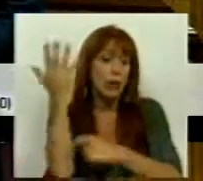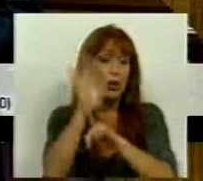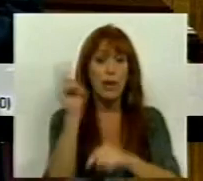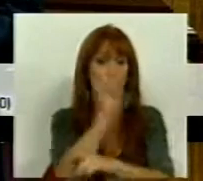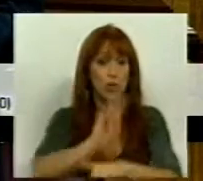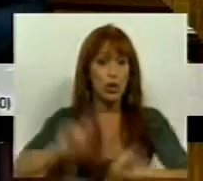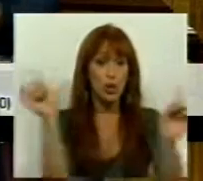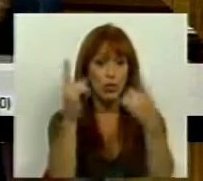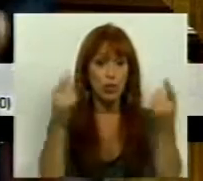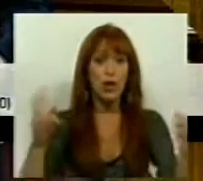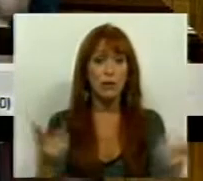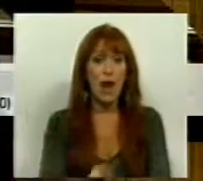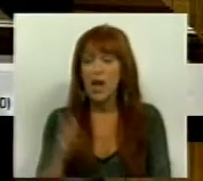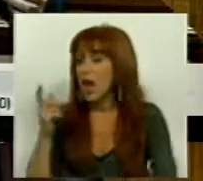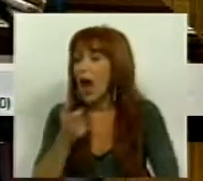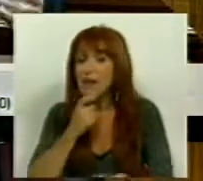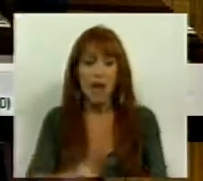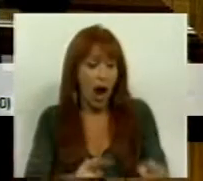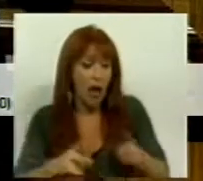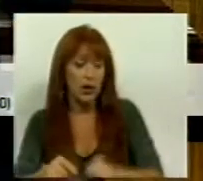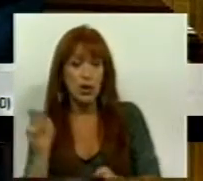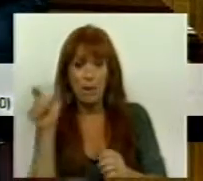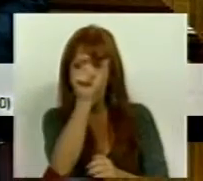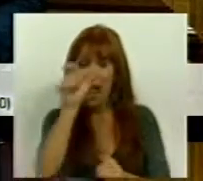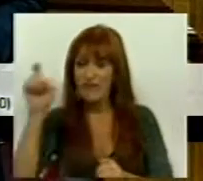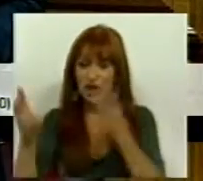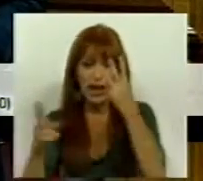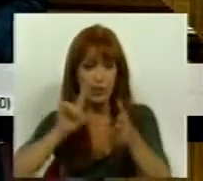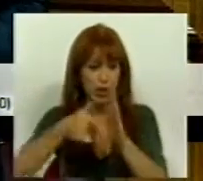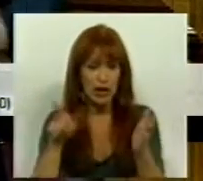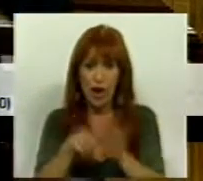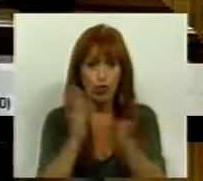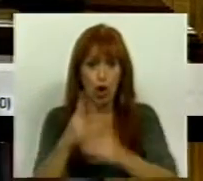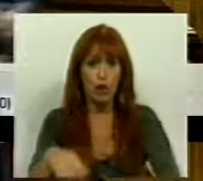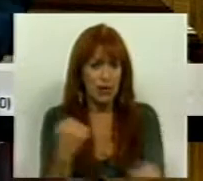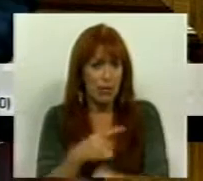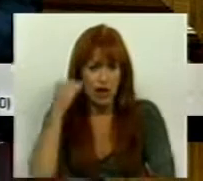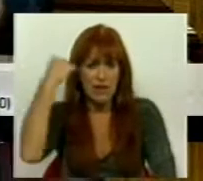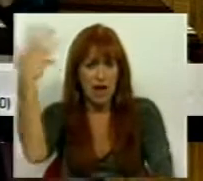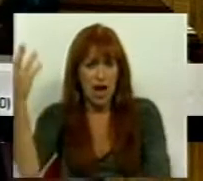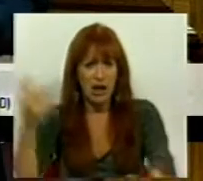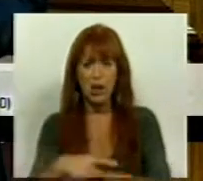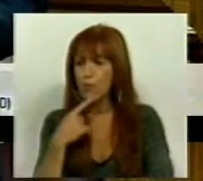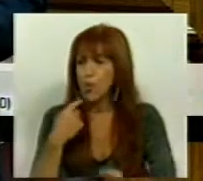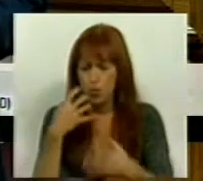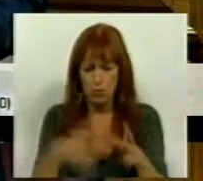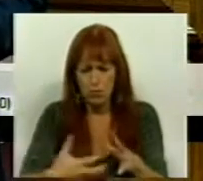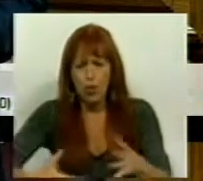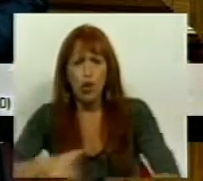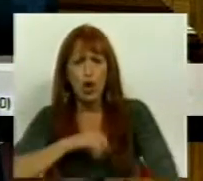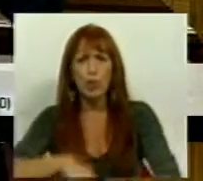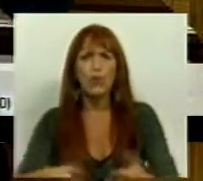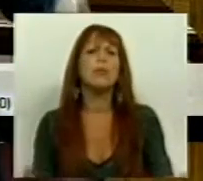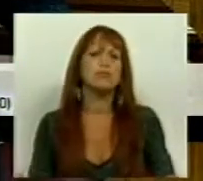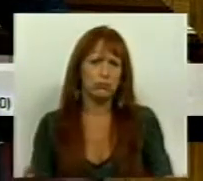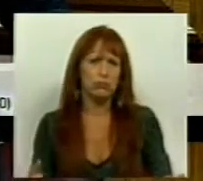no Museu da Música, era apenas alterar três palavras neste projeto de lei. Era um trabalho de especialidade muito denso, Srs. Deputados.